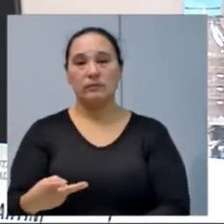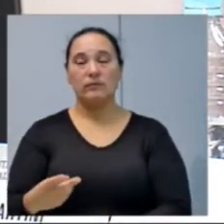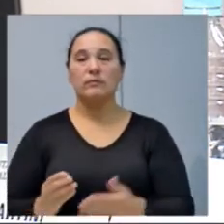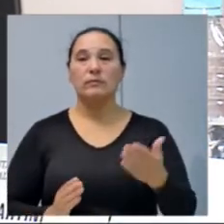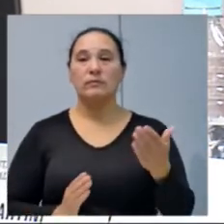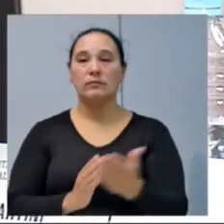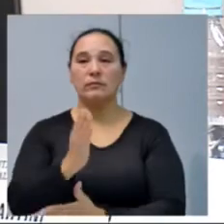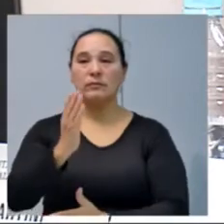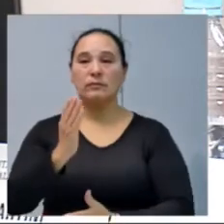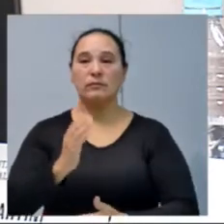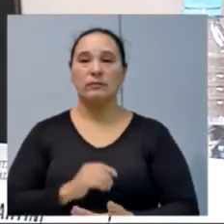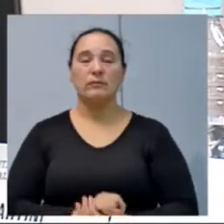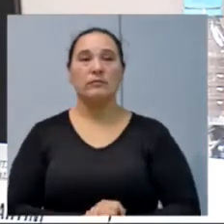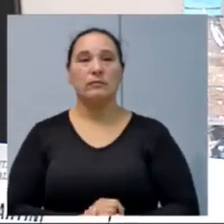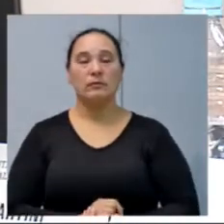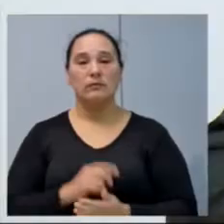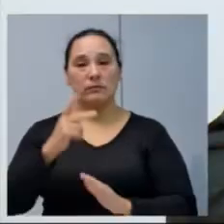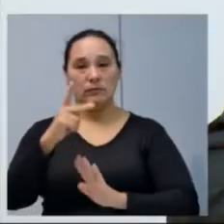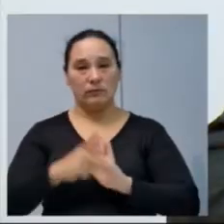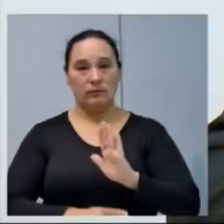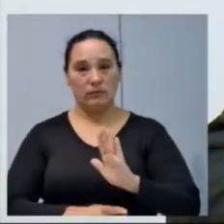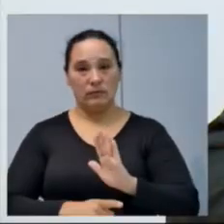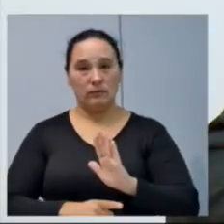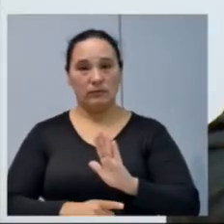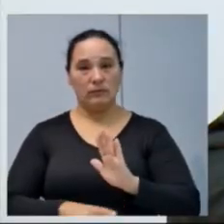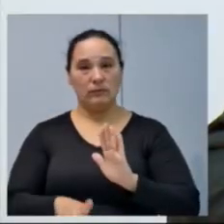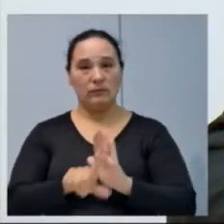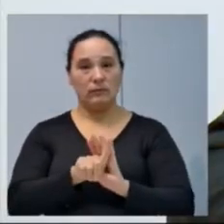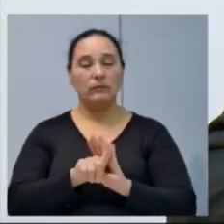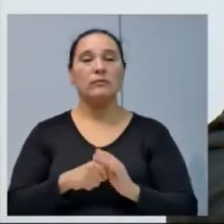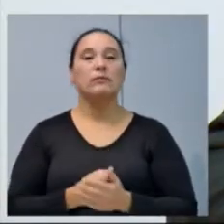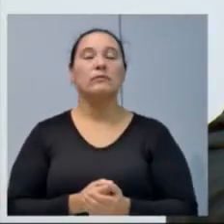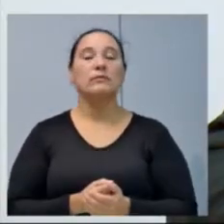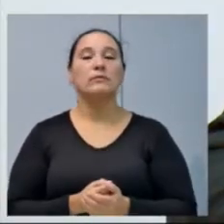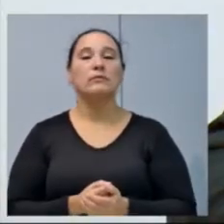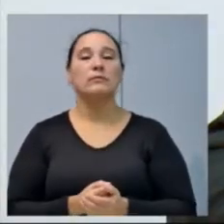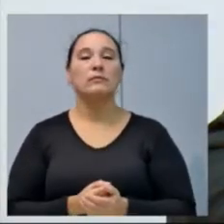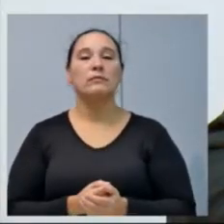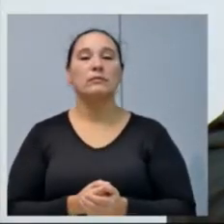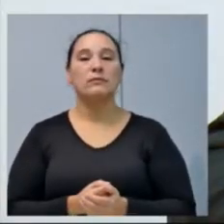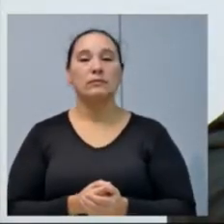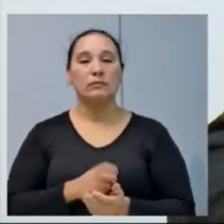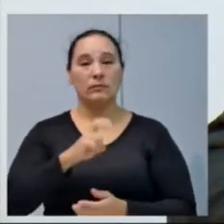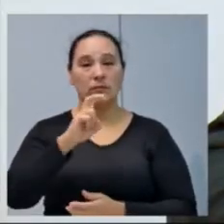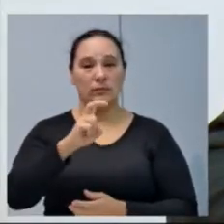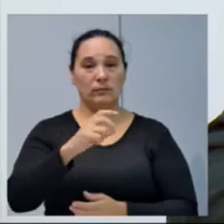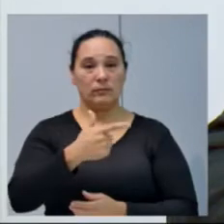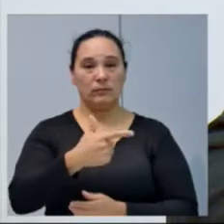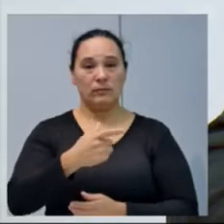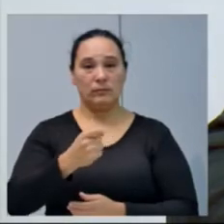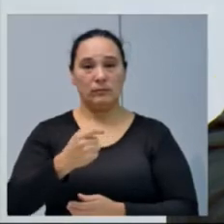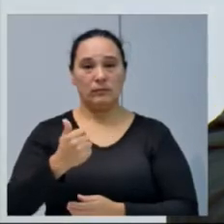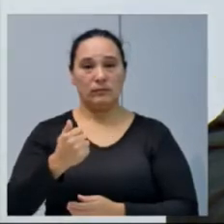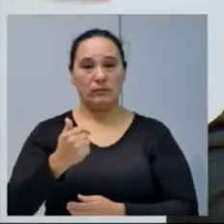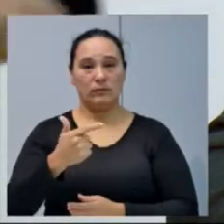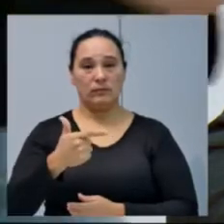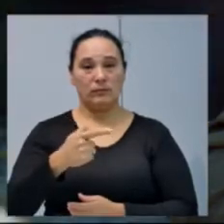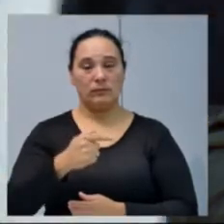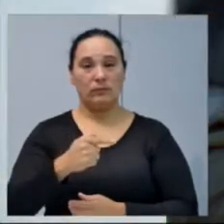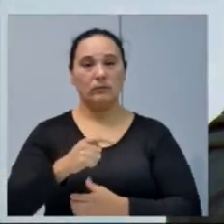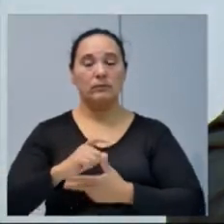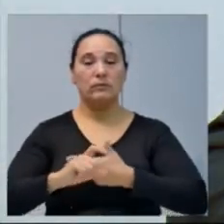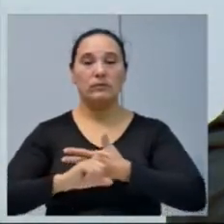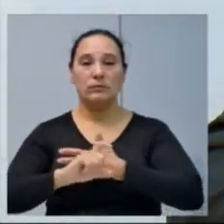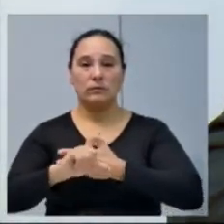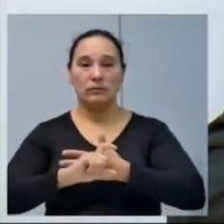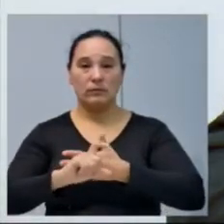aprovado por unanimidade. Projeto de lei complementar nº M5, 2017, do Executivo, que